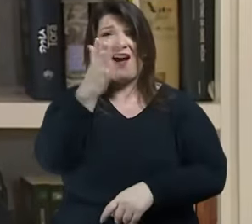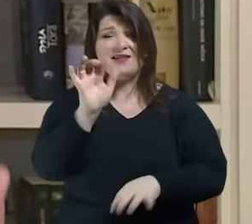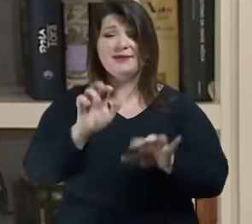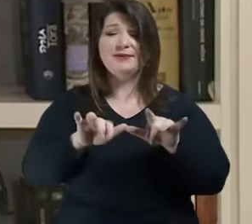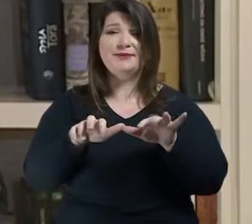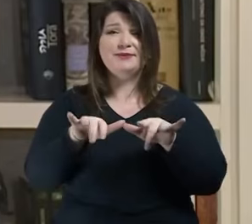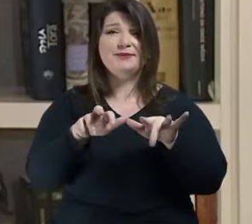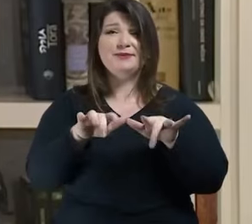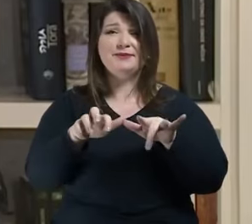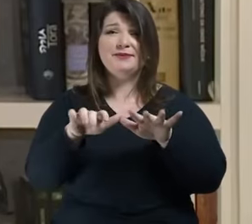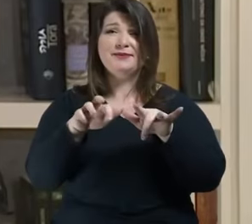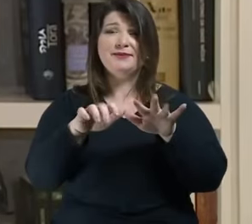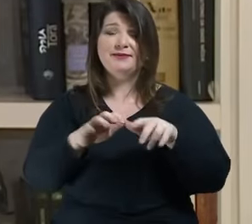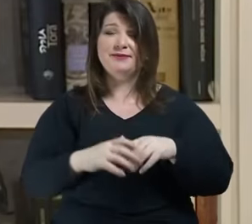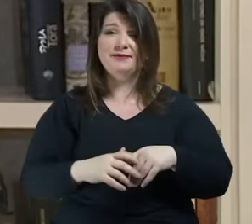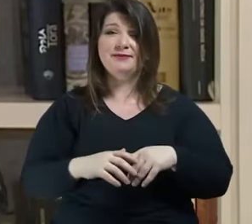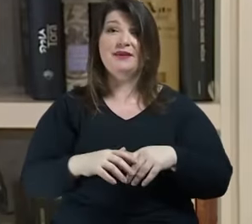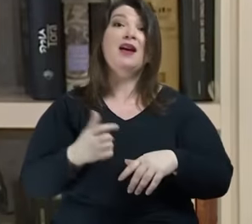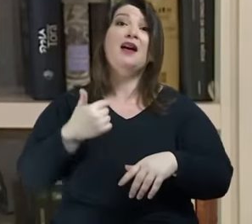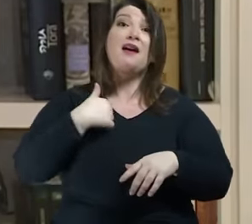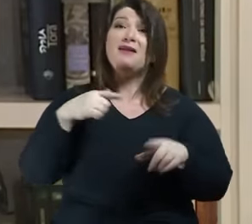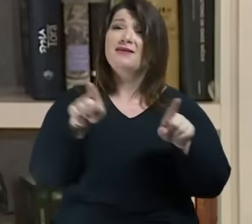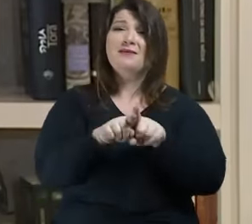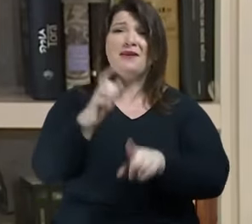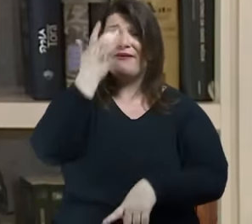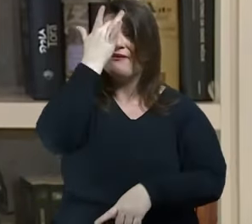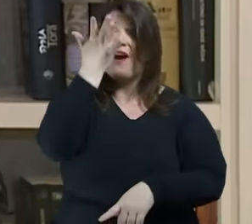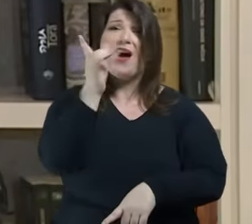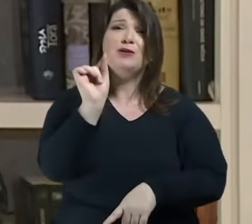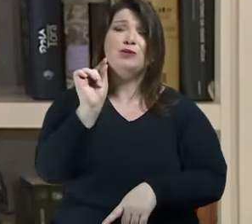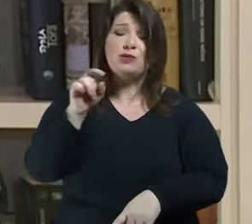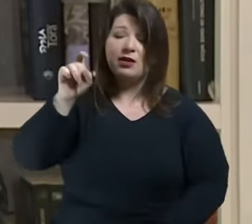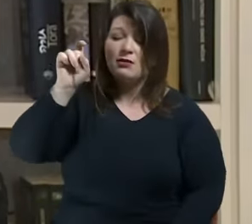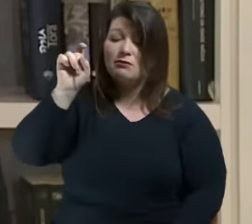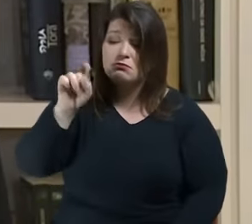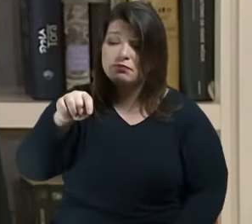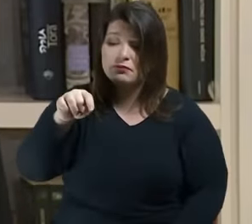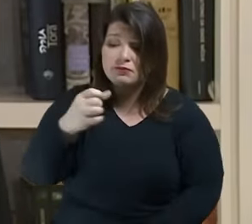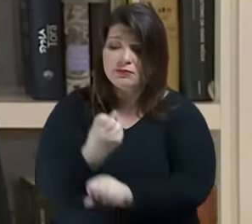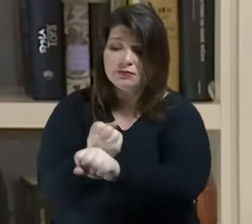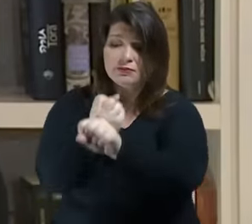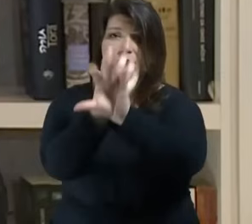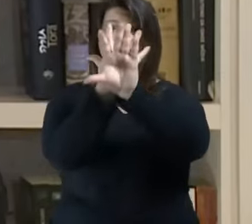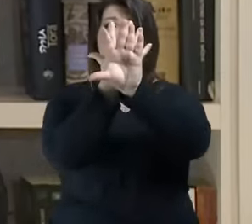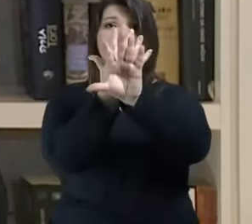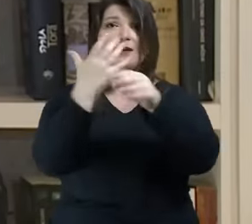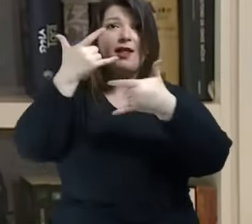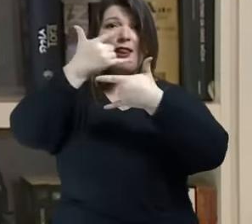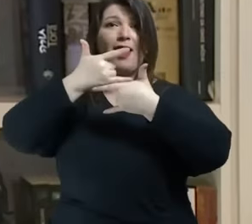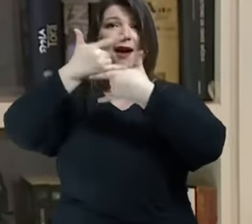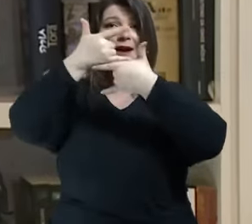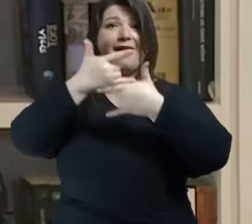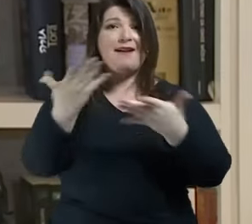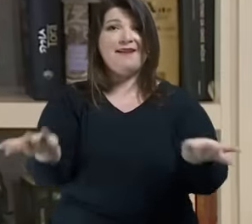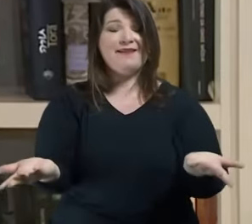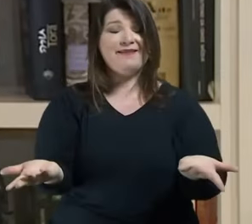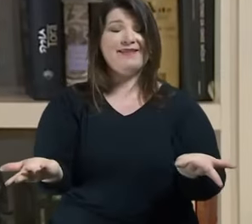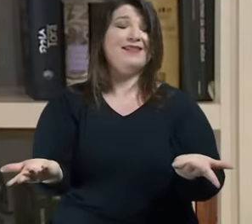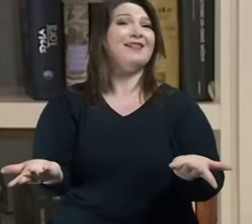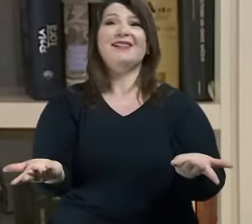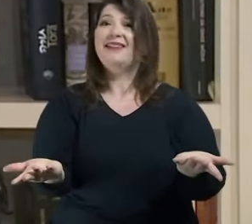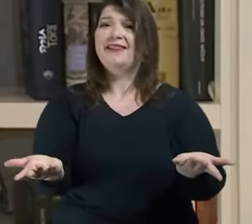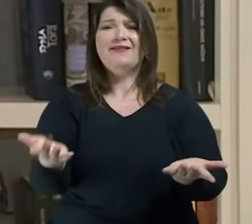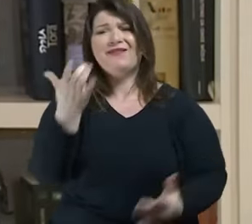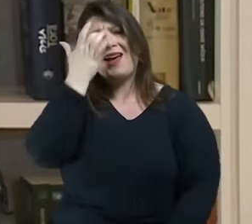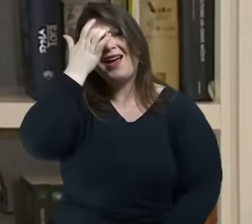e faço com vocês essa live esse encontro café filosófico através da facilidade